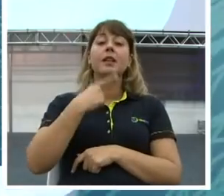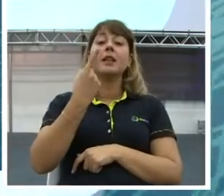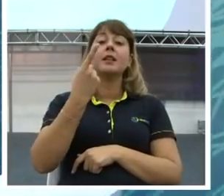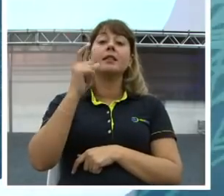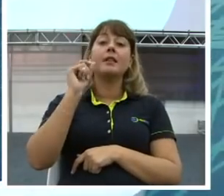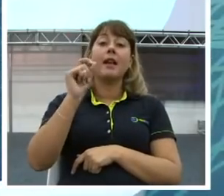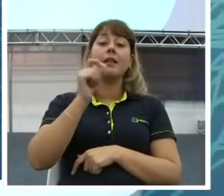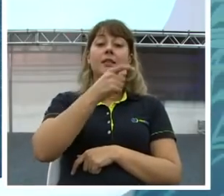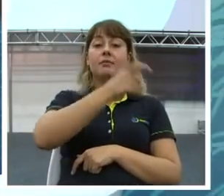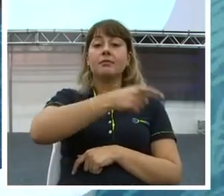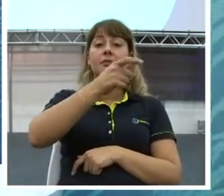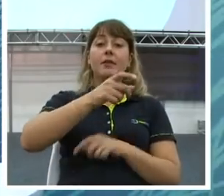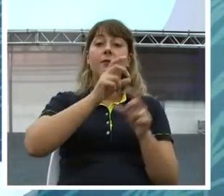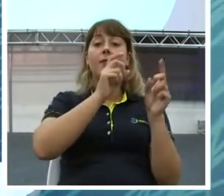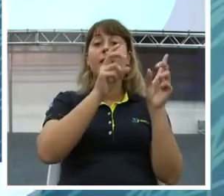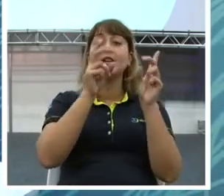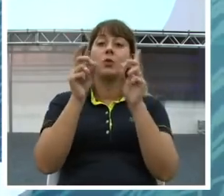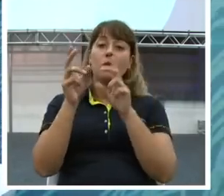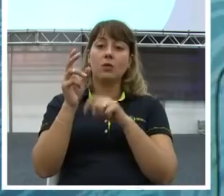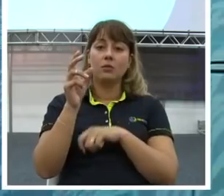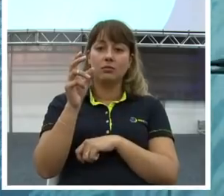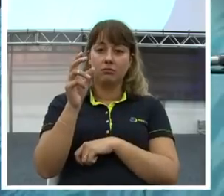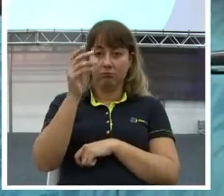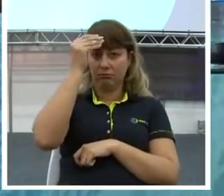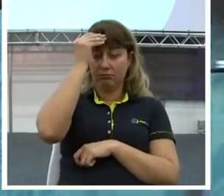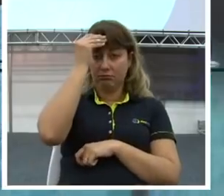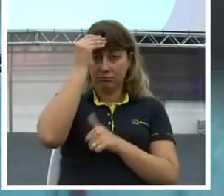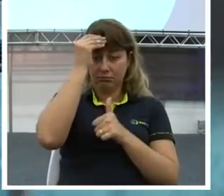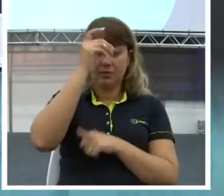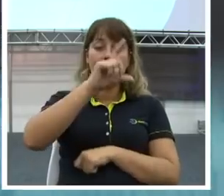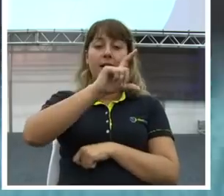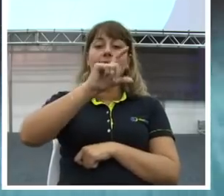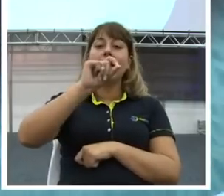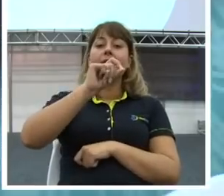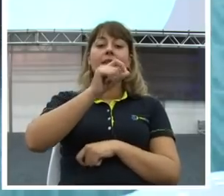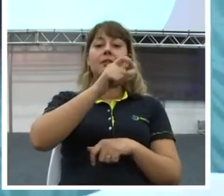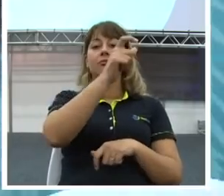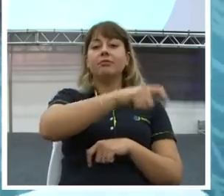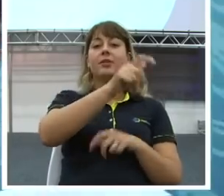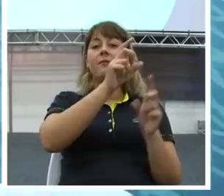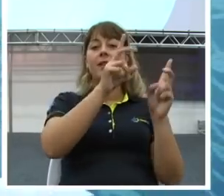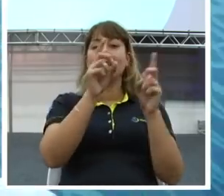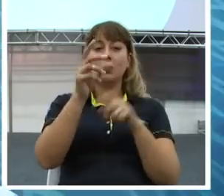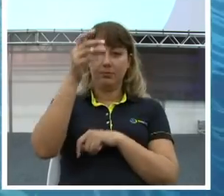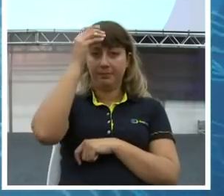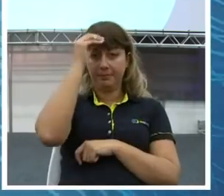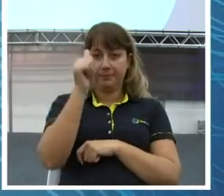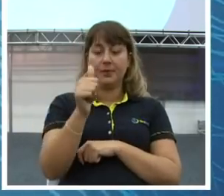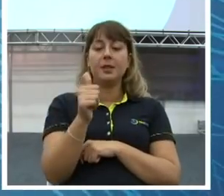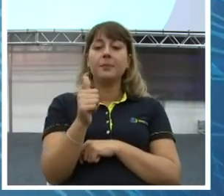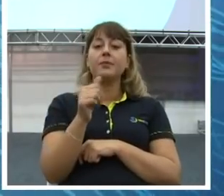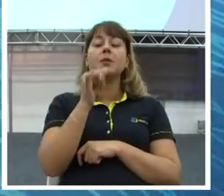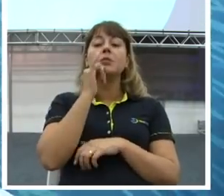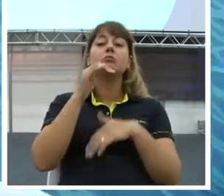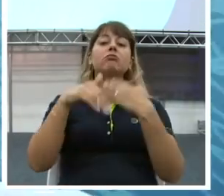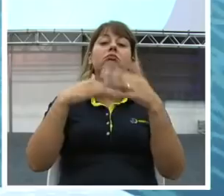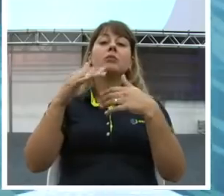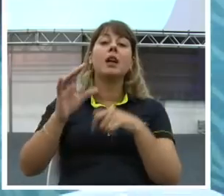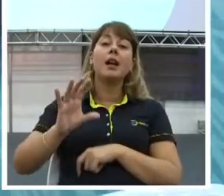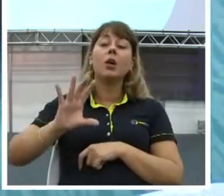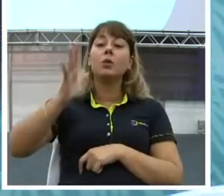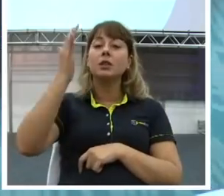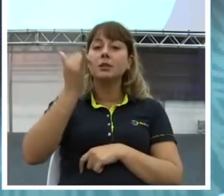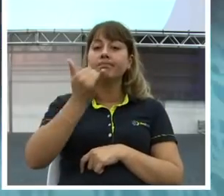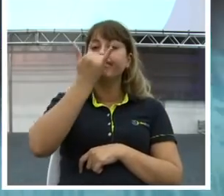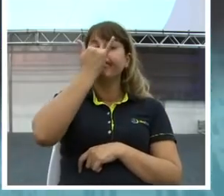vendedores na empresa. Capitou? Dez vendedores. Legal? Vem uma crise. Chegou a